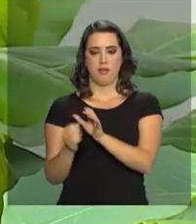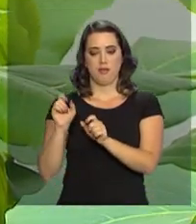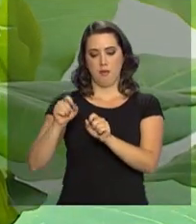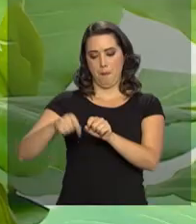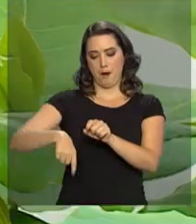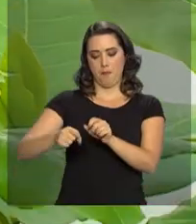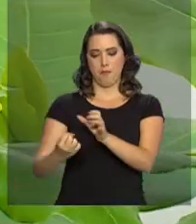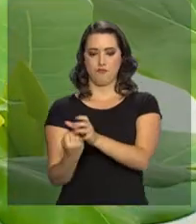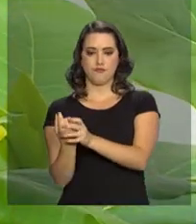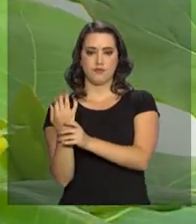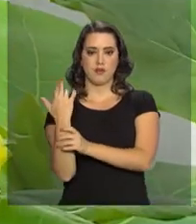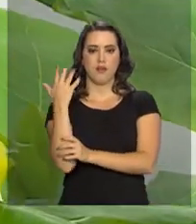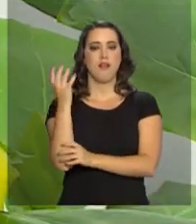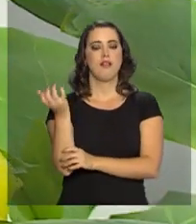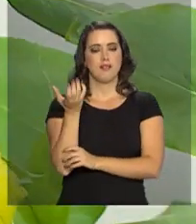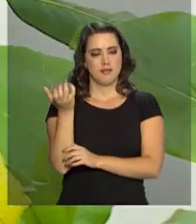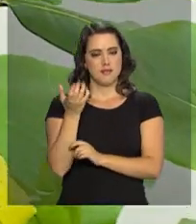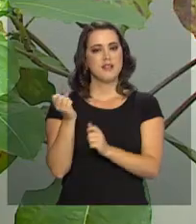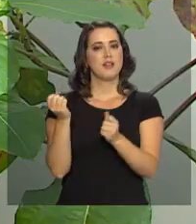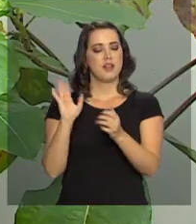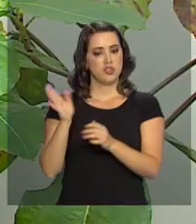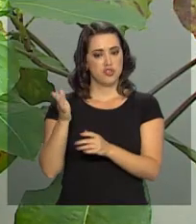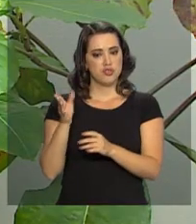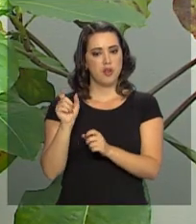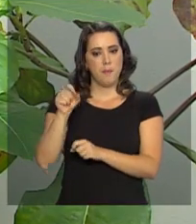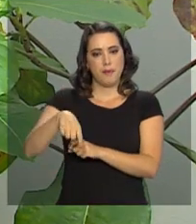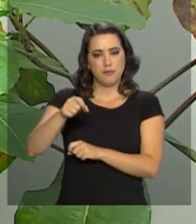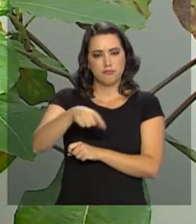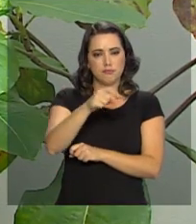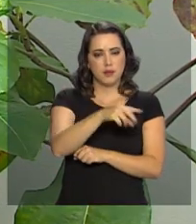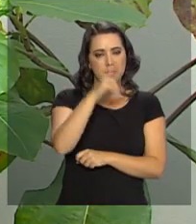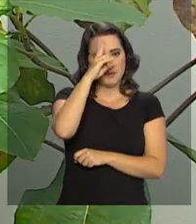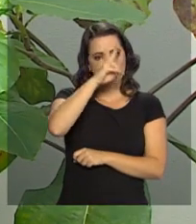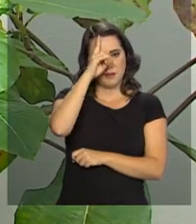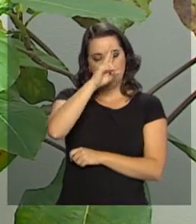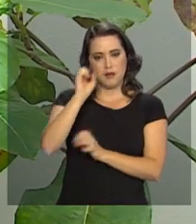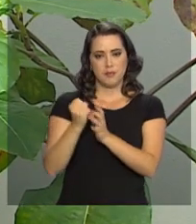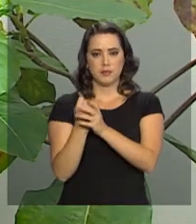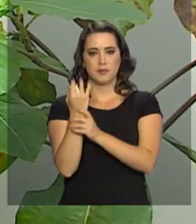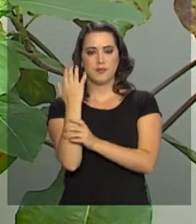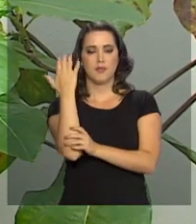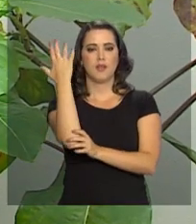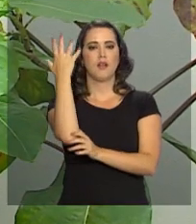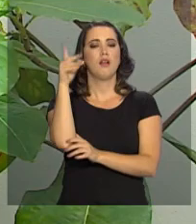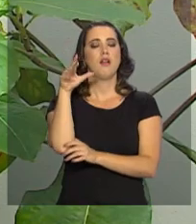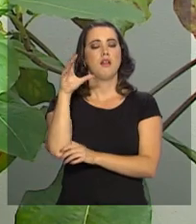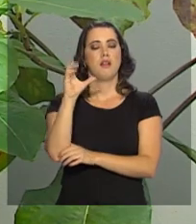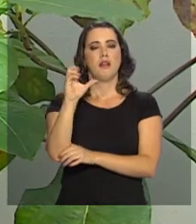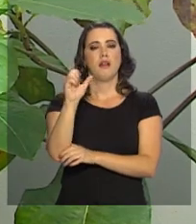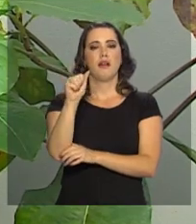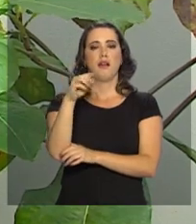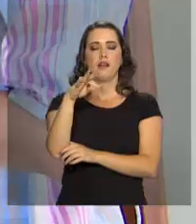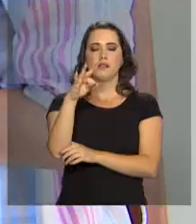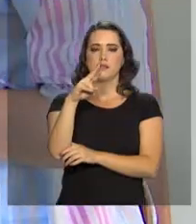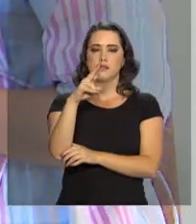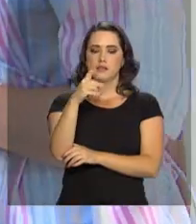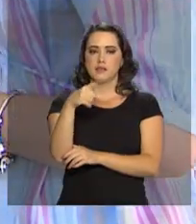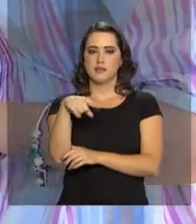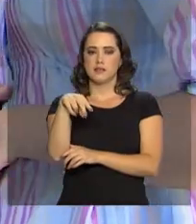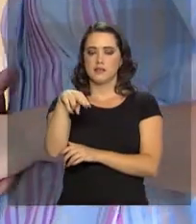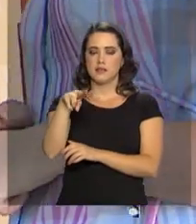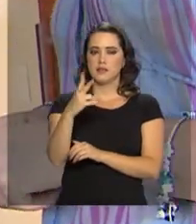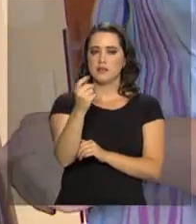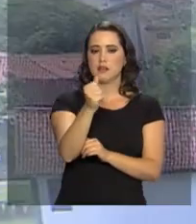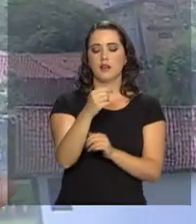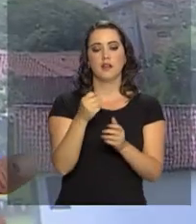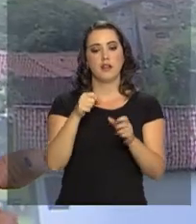pretende plantar ainda na fase da construção. Para lembrar a castanheira que antes dava sombra aos moradores. Foi eu que cantei